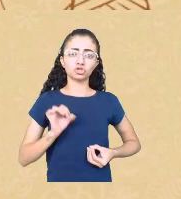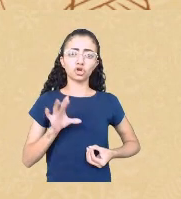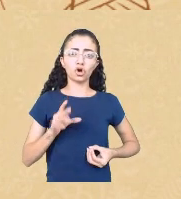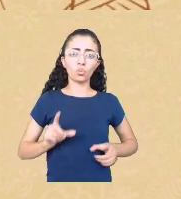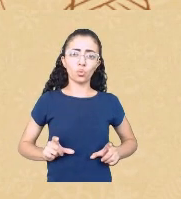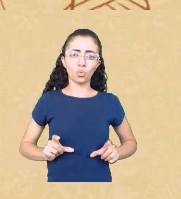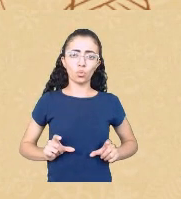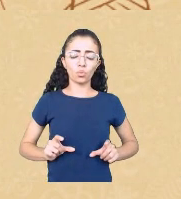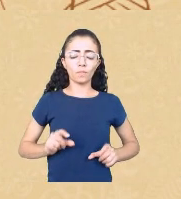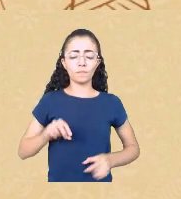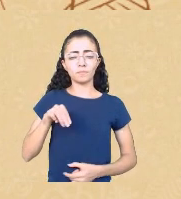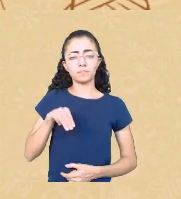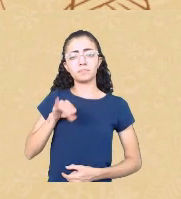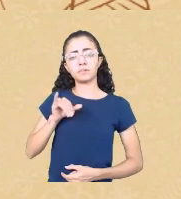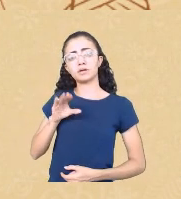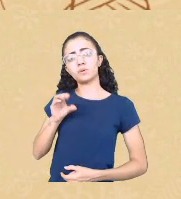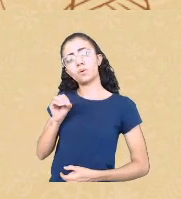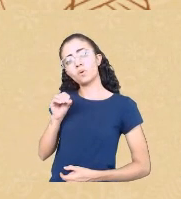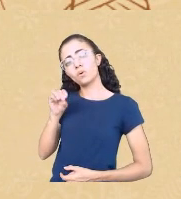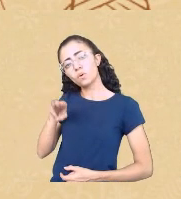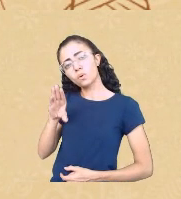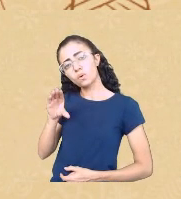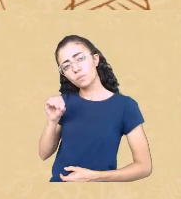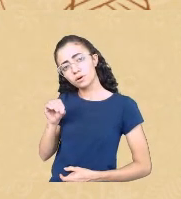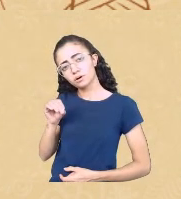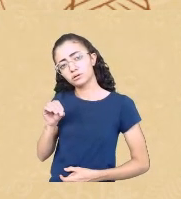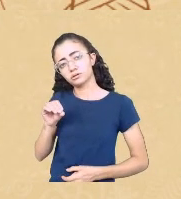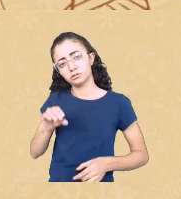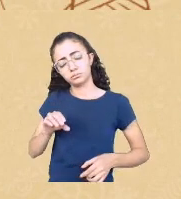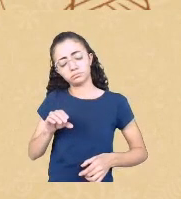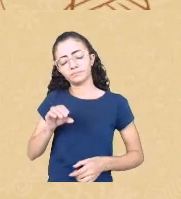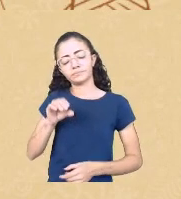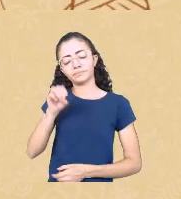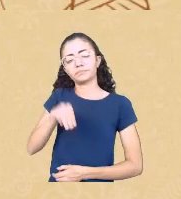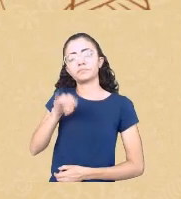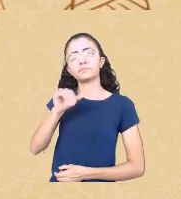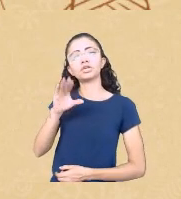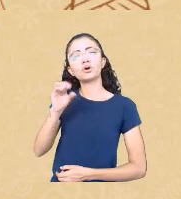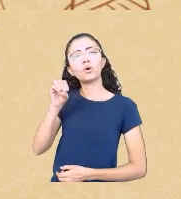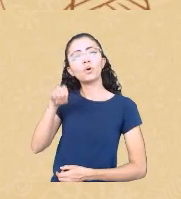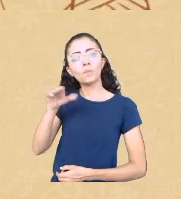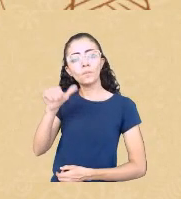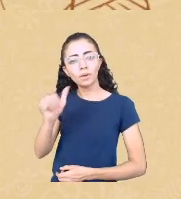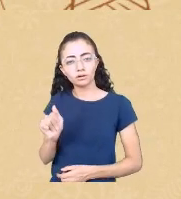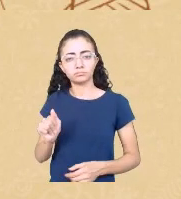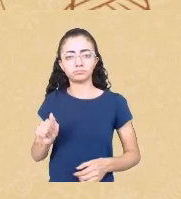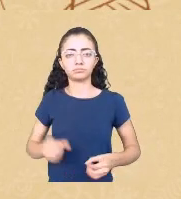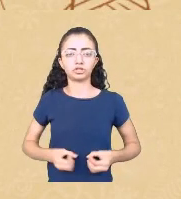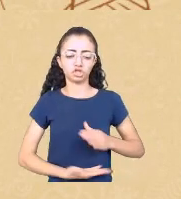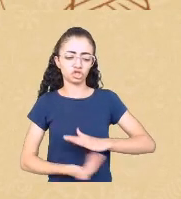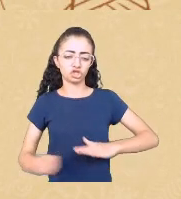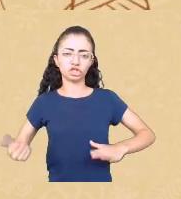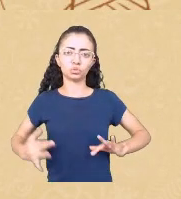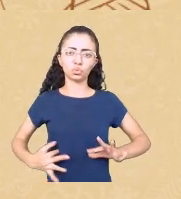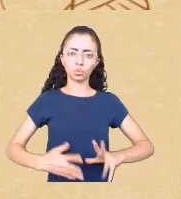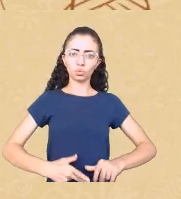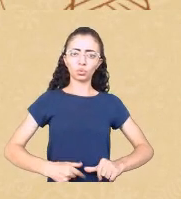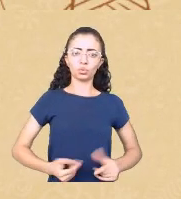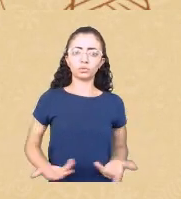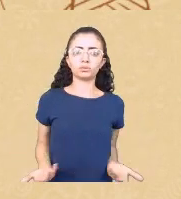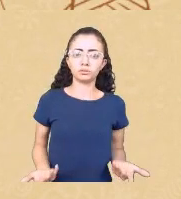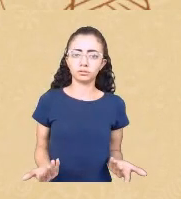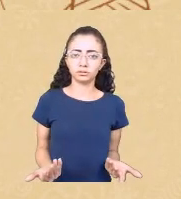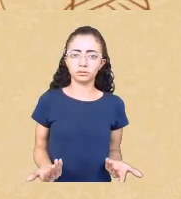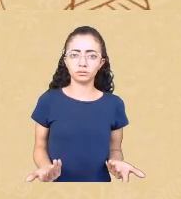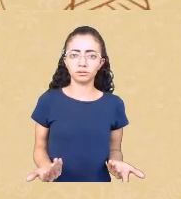quem mais interessa as vidas negras interessa a mim interessa a Jesus interessa a